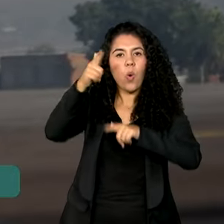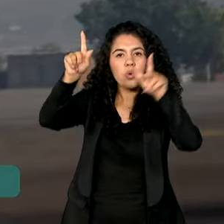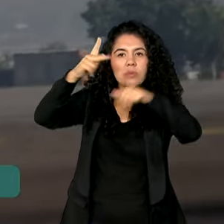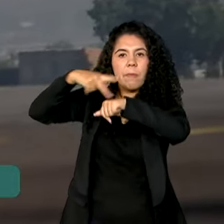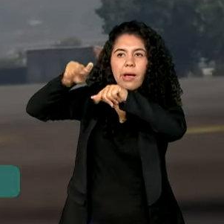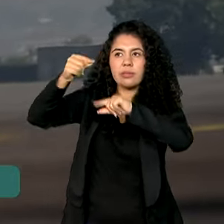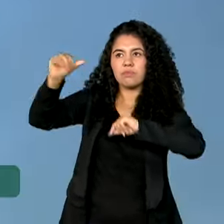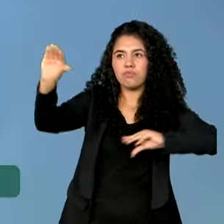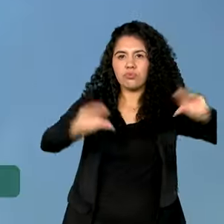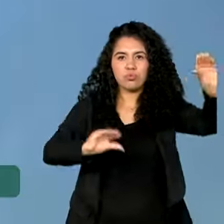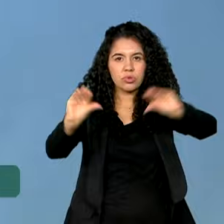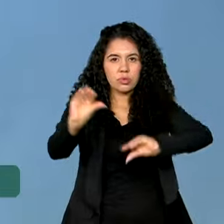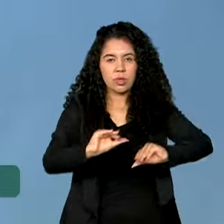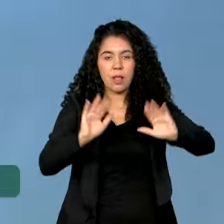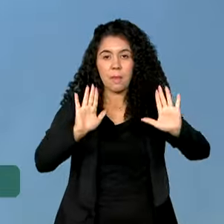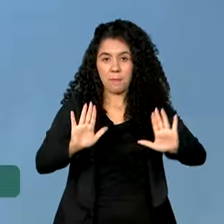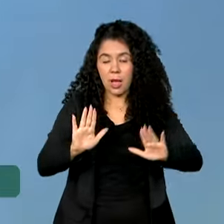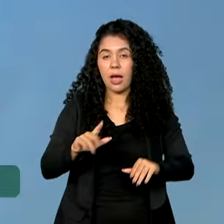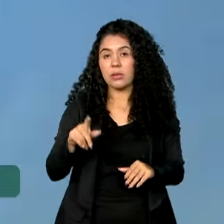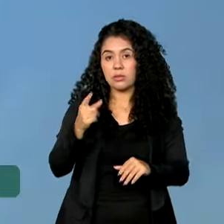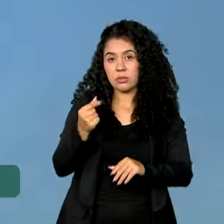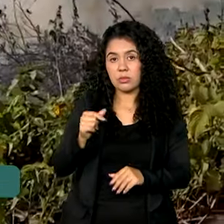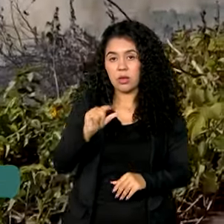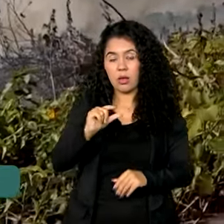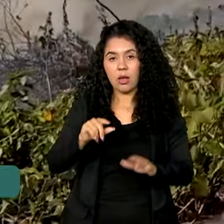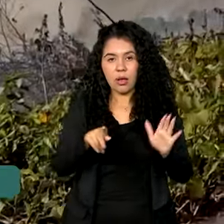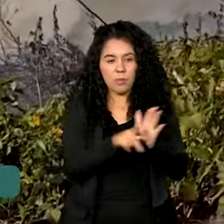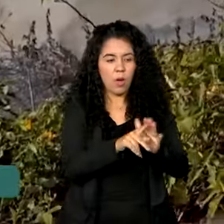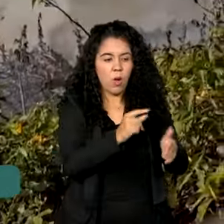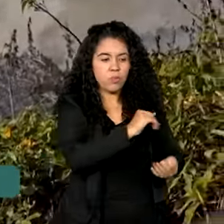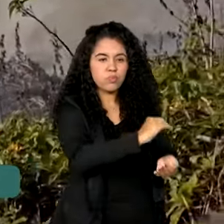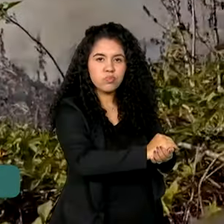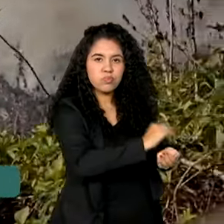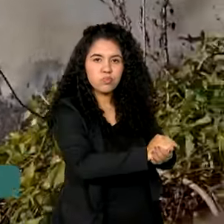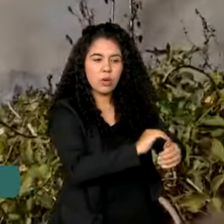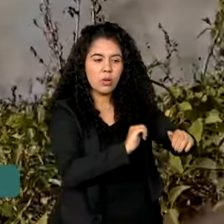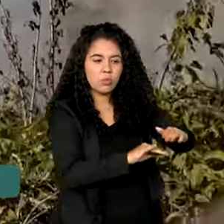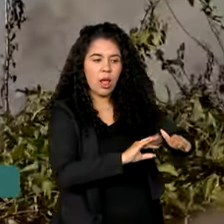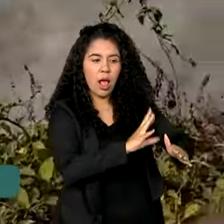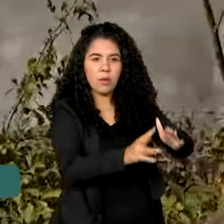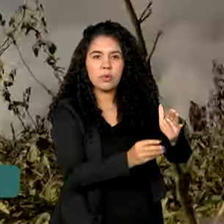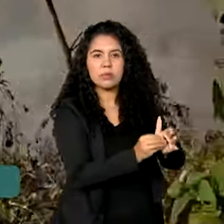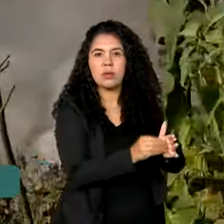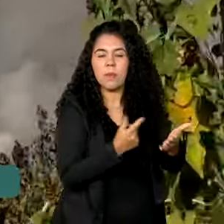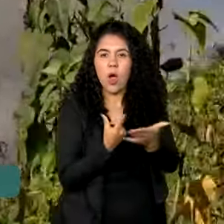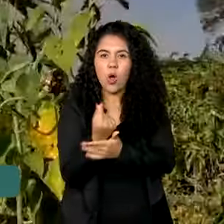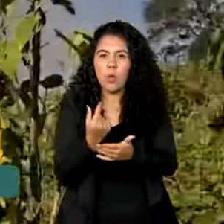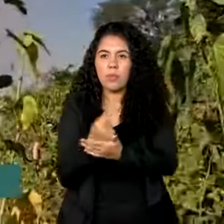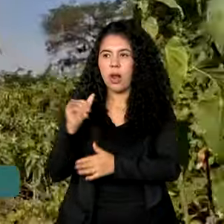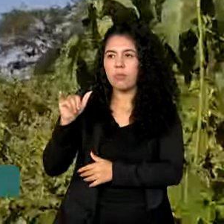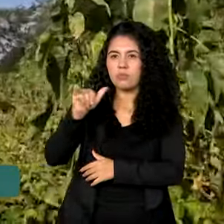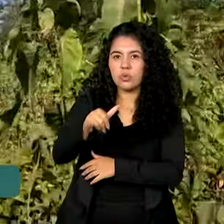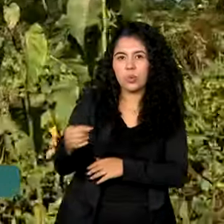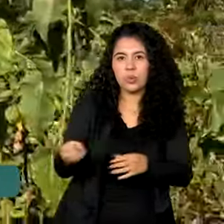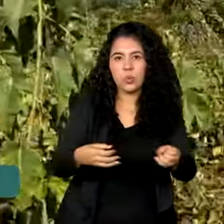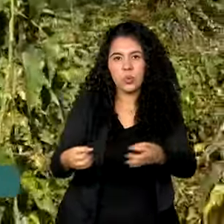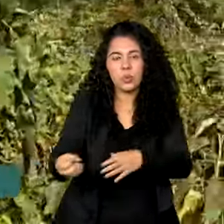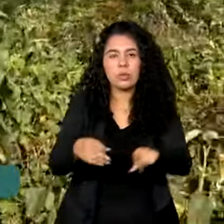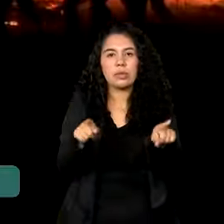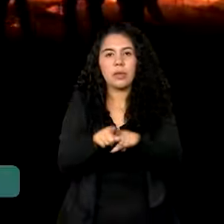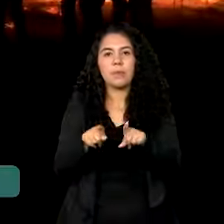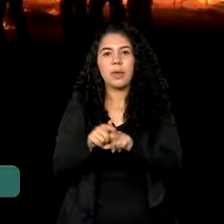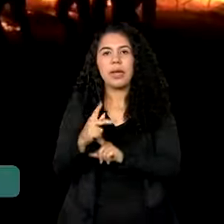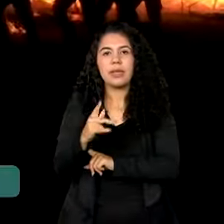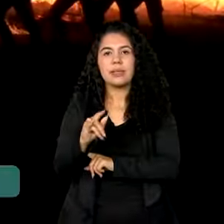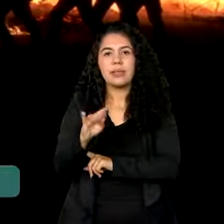do Orçamento Geral da União e do Fundo Amazônia serão utilizados na compra de novas aeronaves e de diversos kits de combate